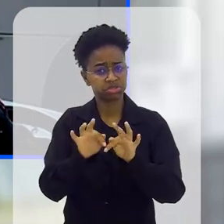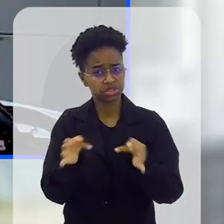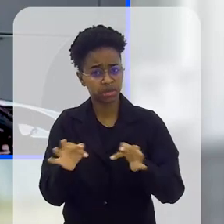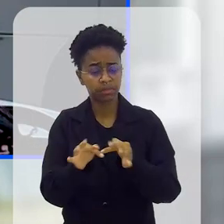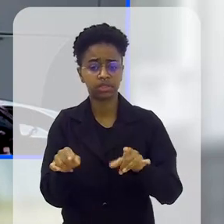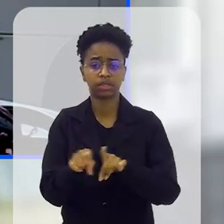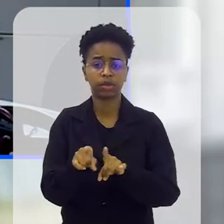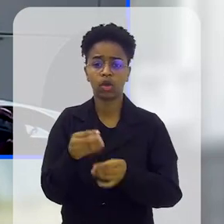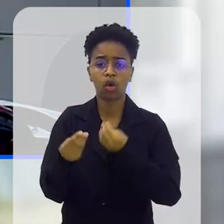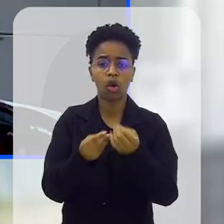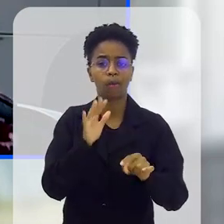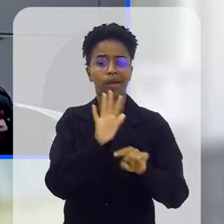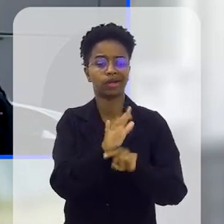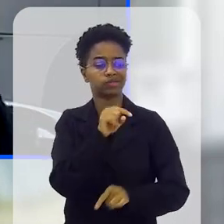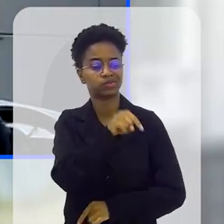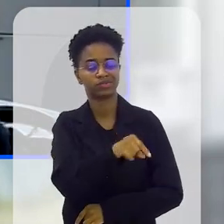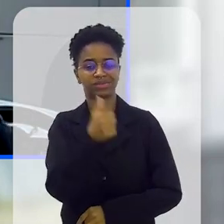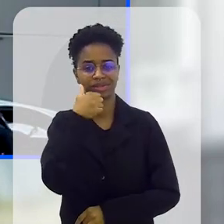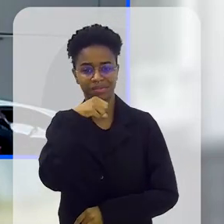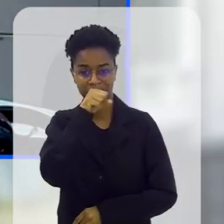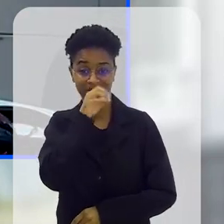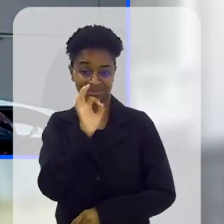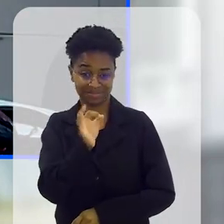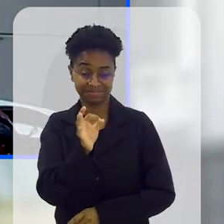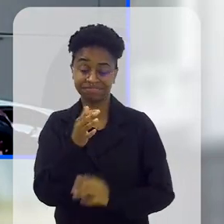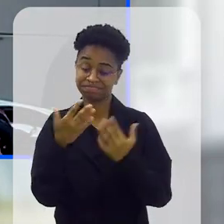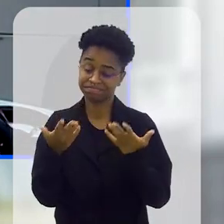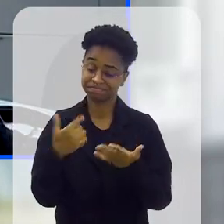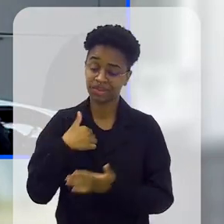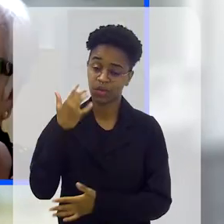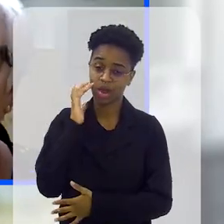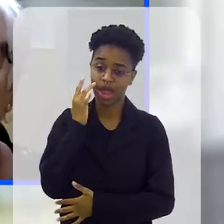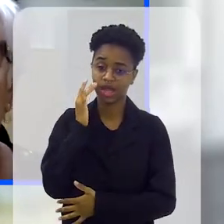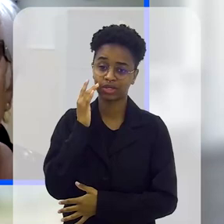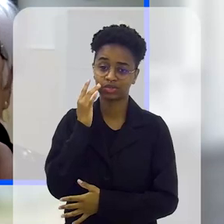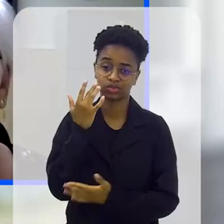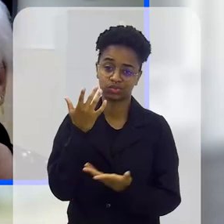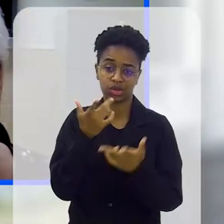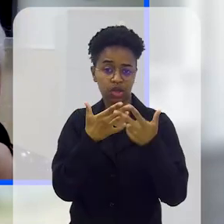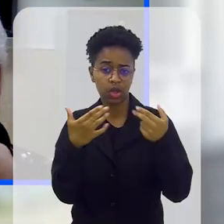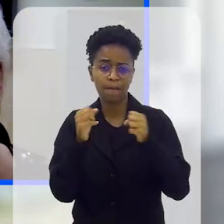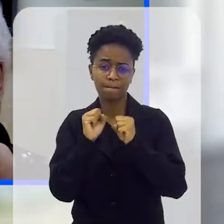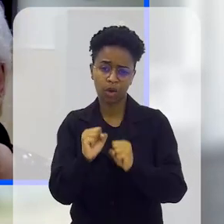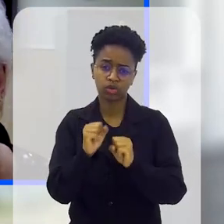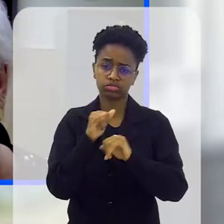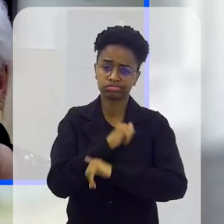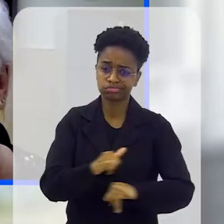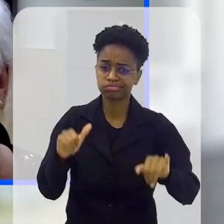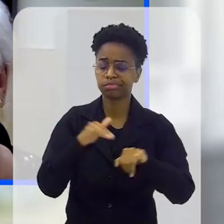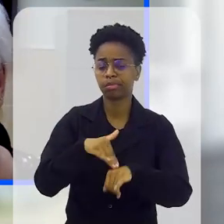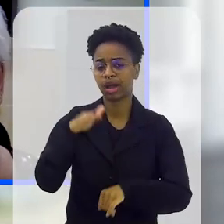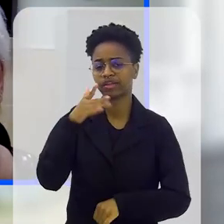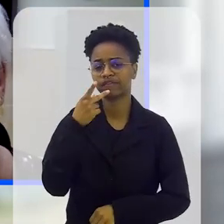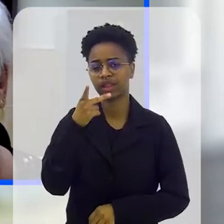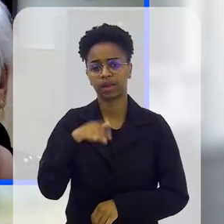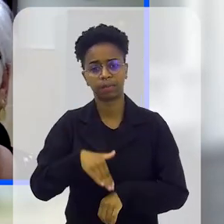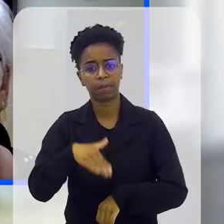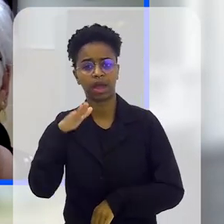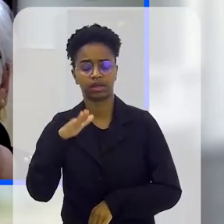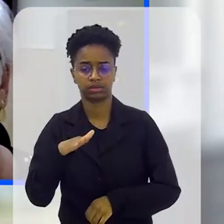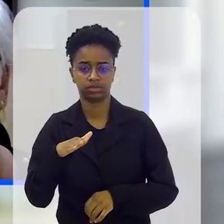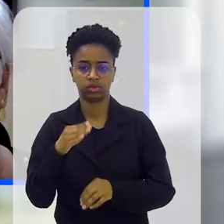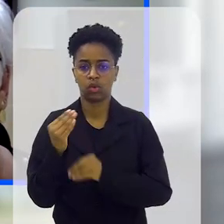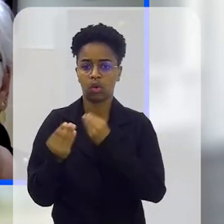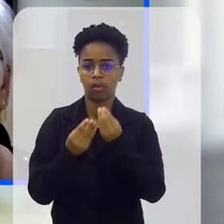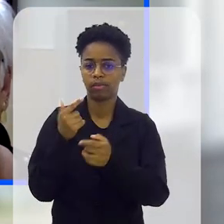gesto tão pequeno, como é que fez bem essa mãe, né? Então acho isso aí que poderiam estar divulgando mais, falando